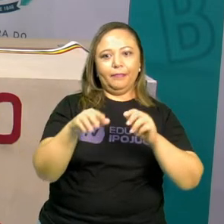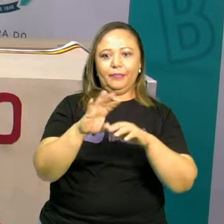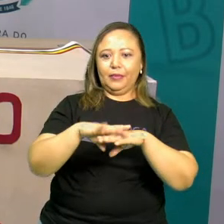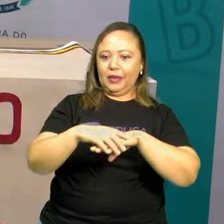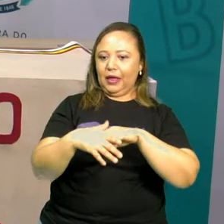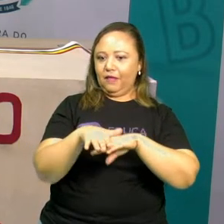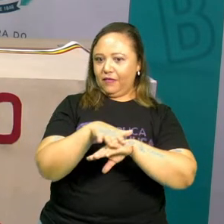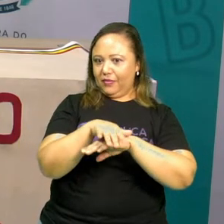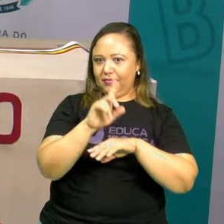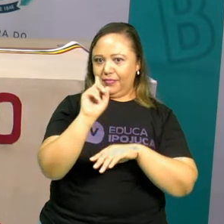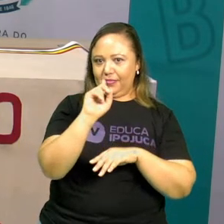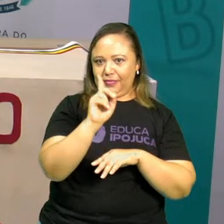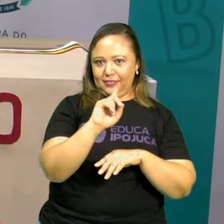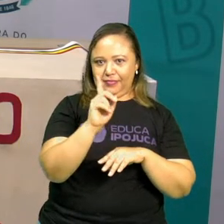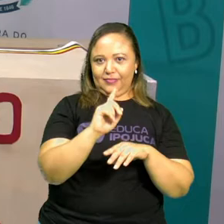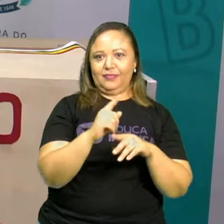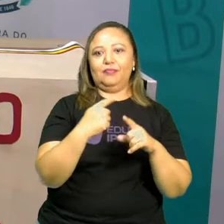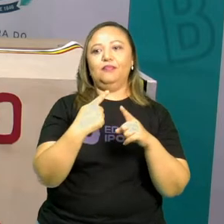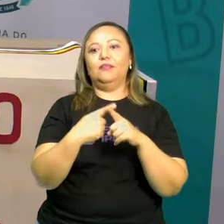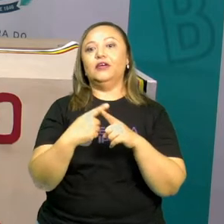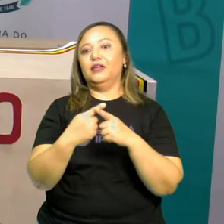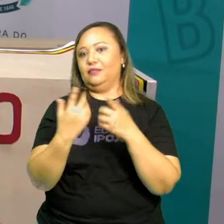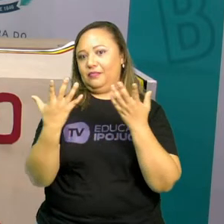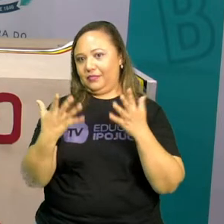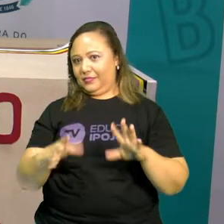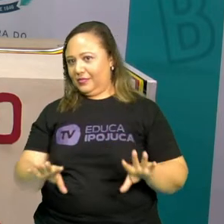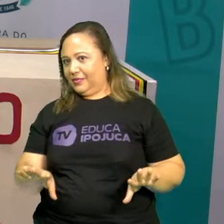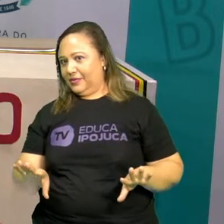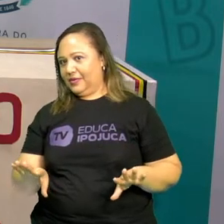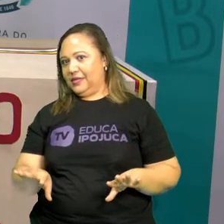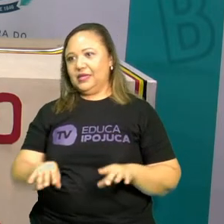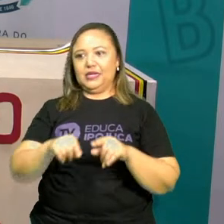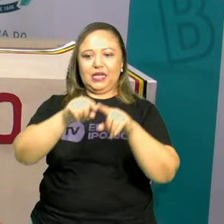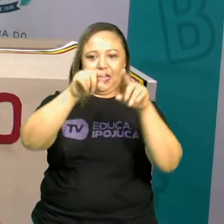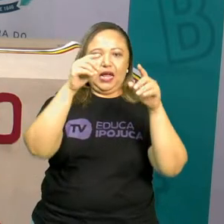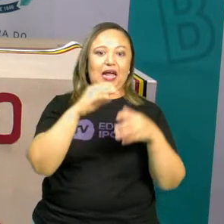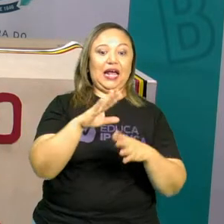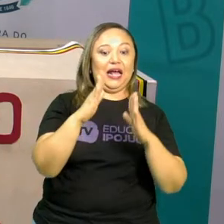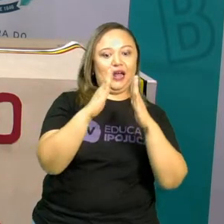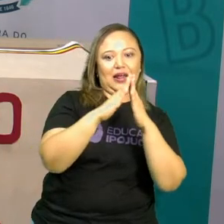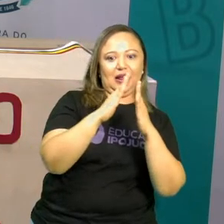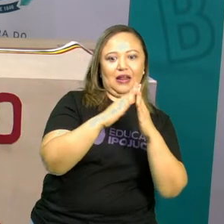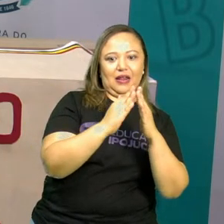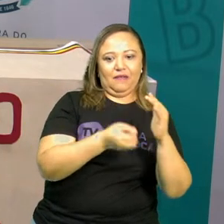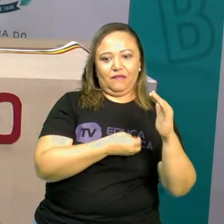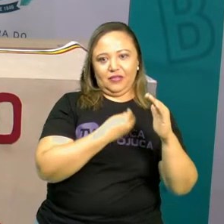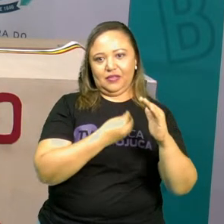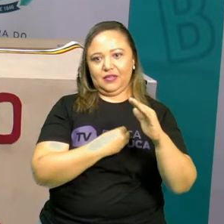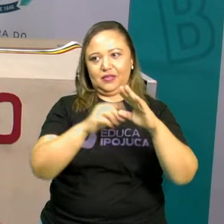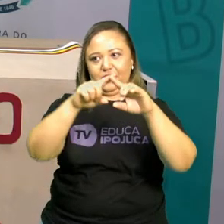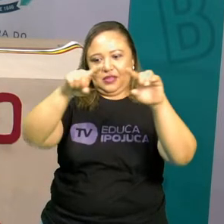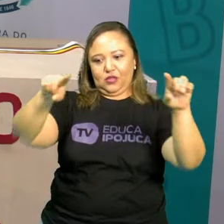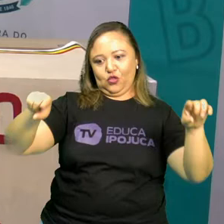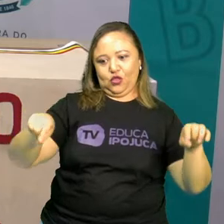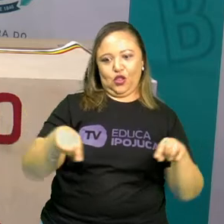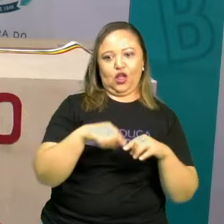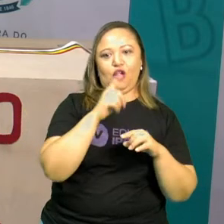Ele mora lá na lagoa. Não lava o pé porque não quer. Mas que chulé.